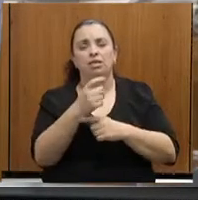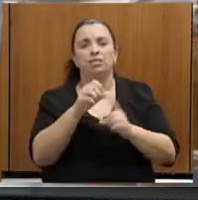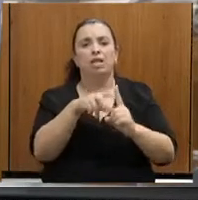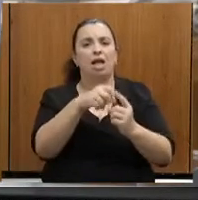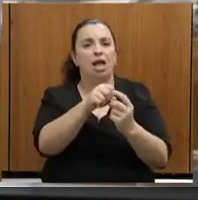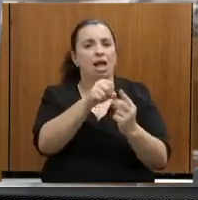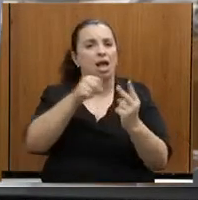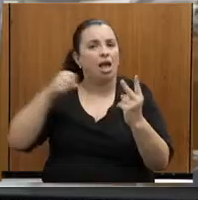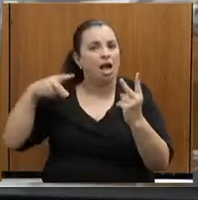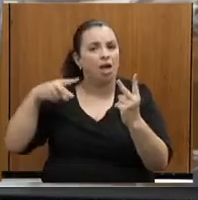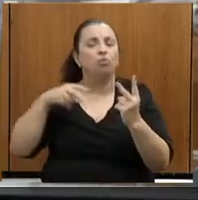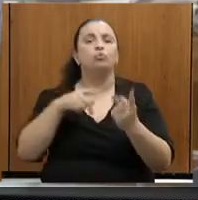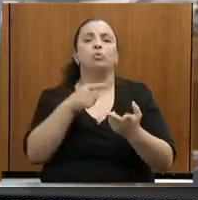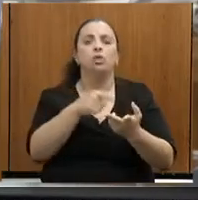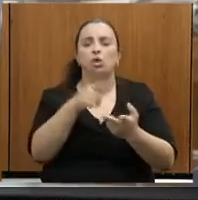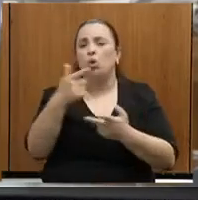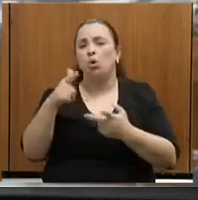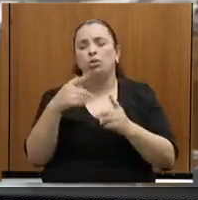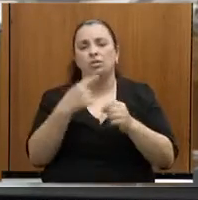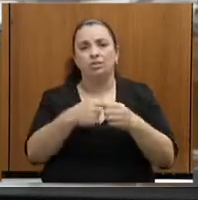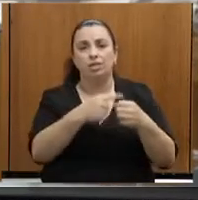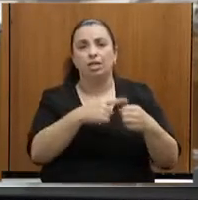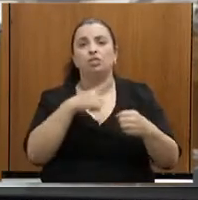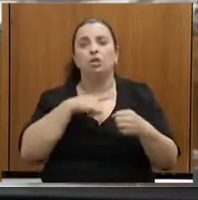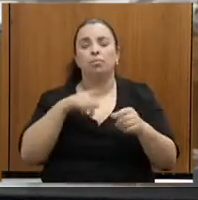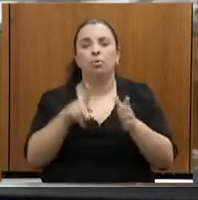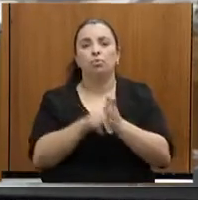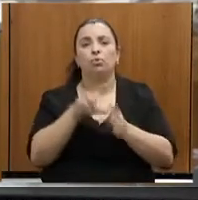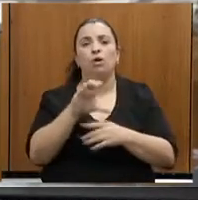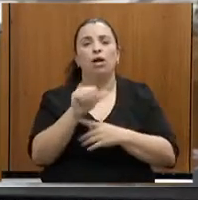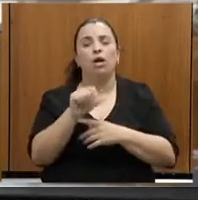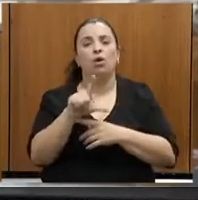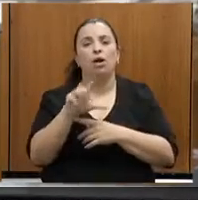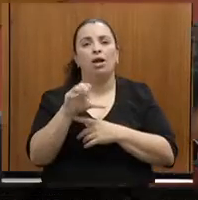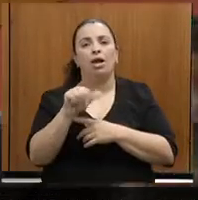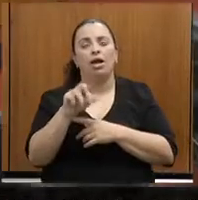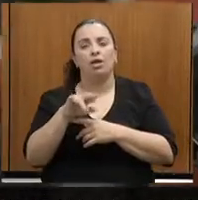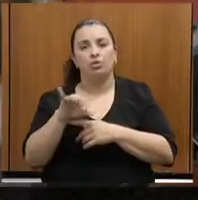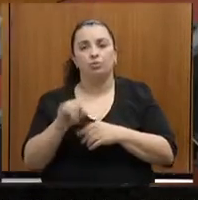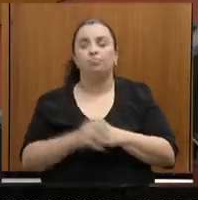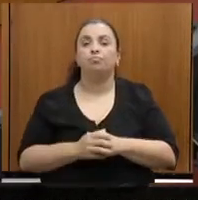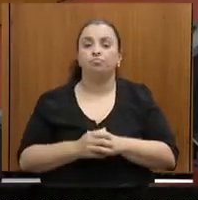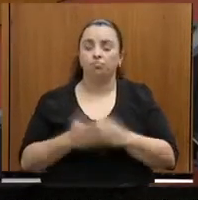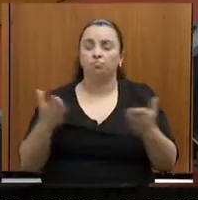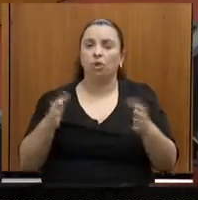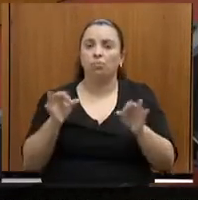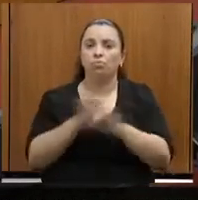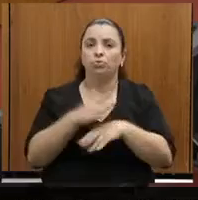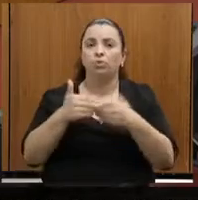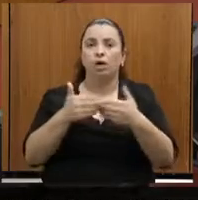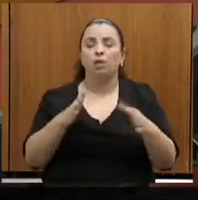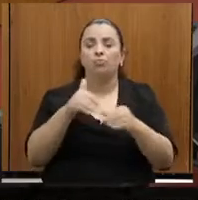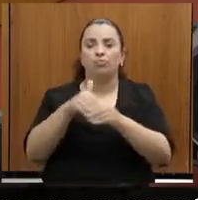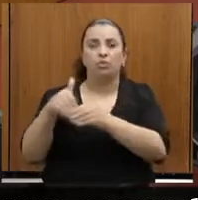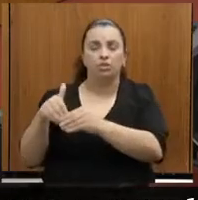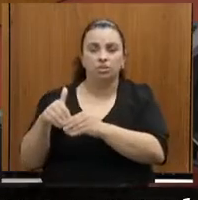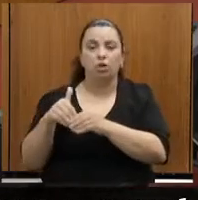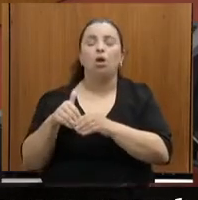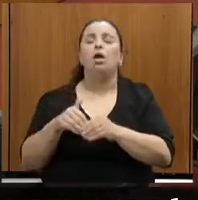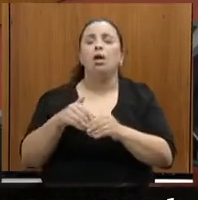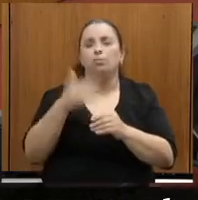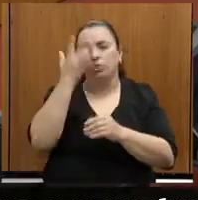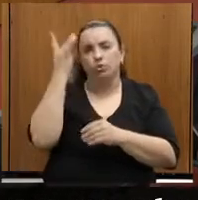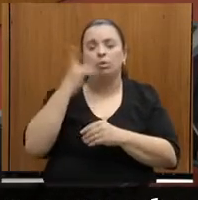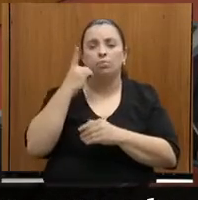como Cidades do Calcário. Lido os requerimentos, senhor presidente. Em votação dos requerimentos, as deputadas e